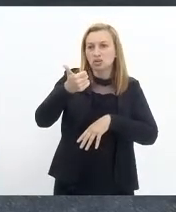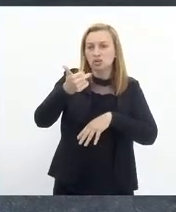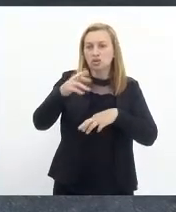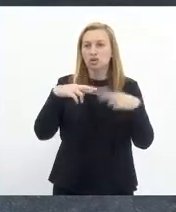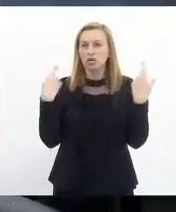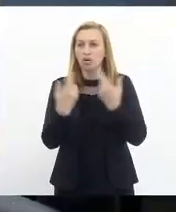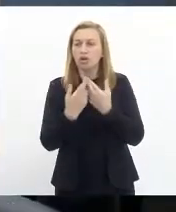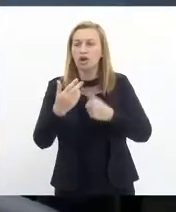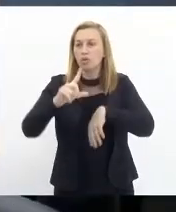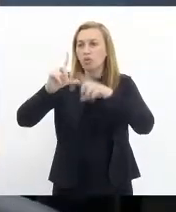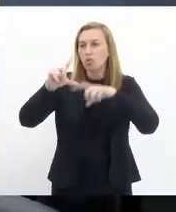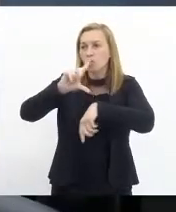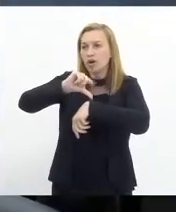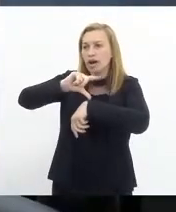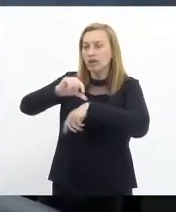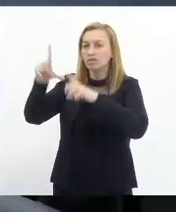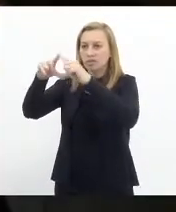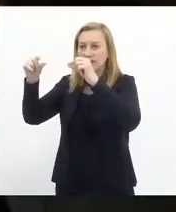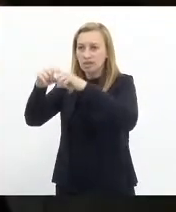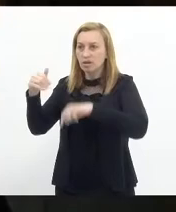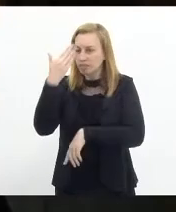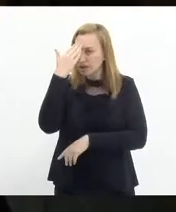Muito obrigado. Obrigado pela parte, senhor presidente.